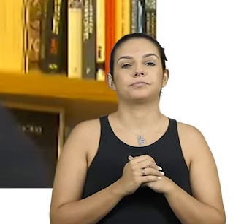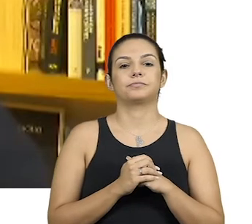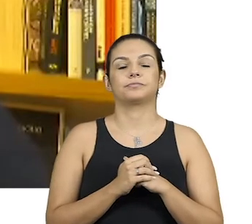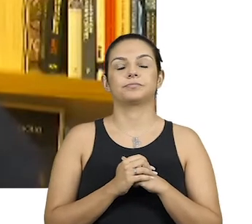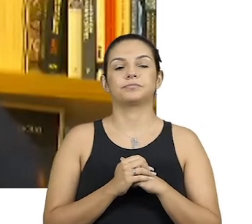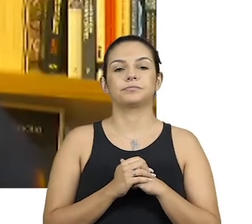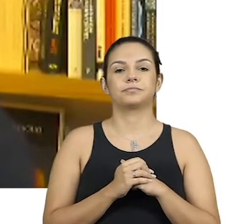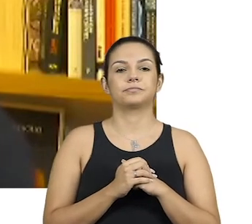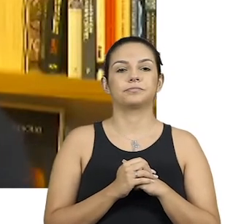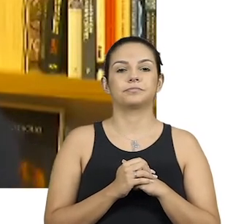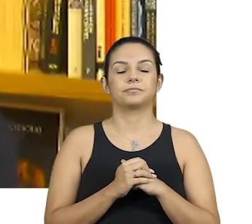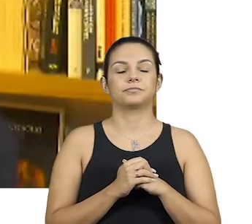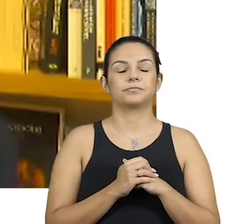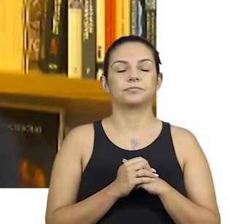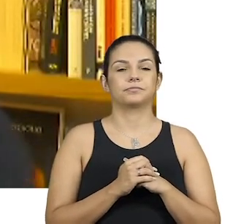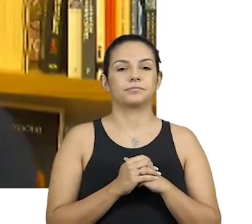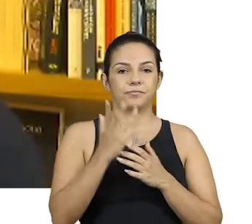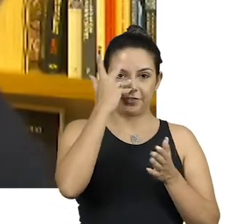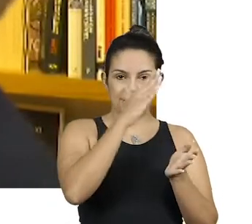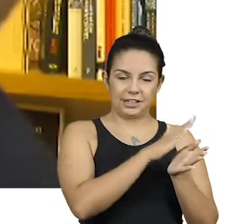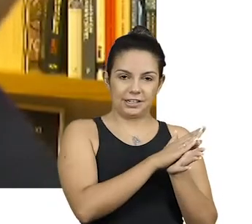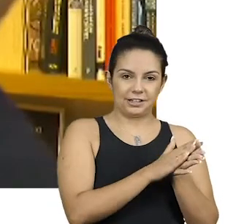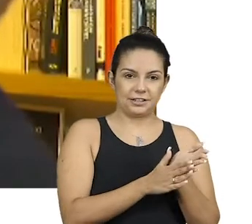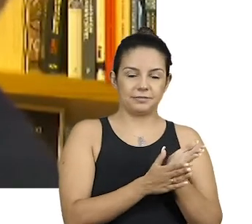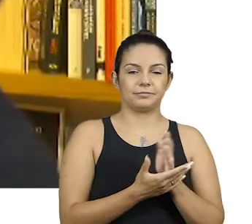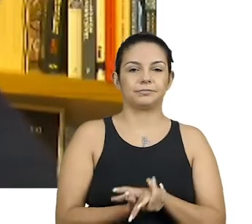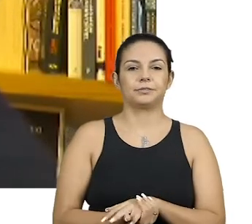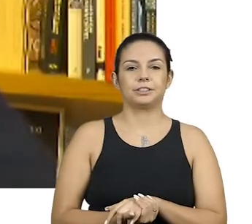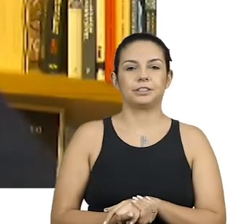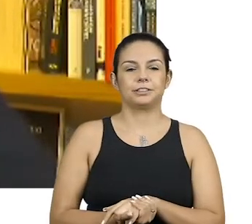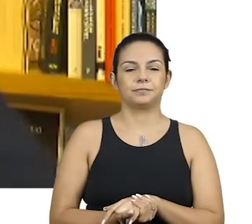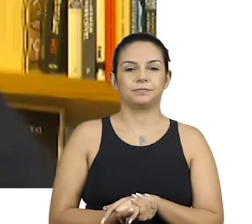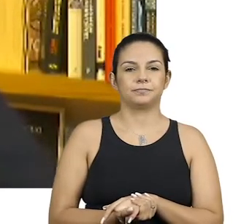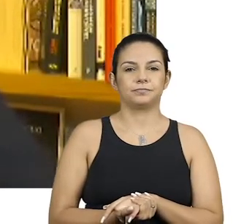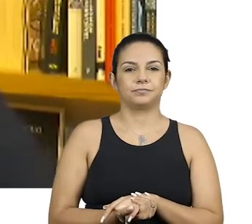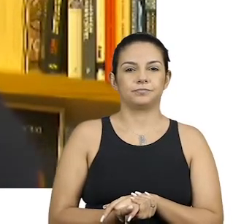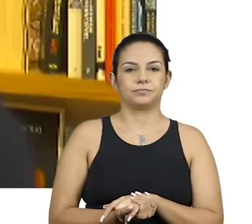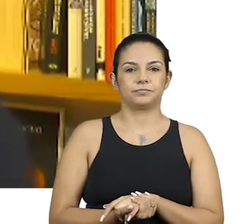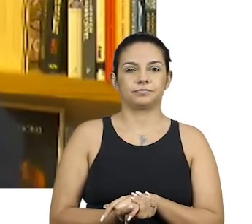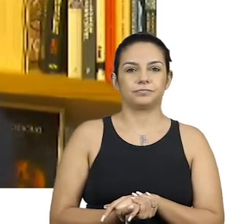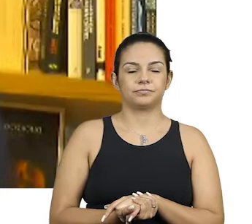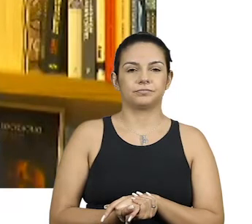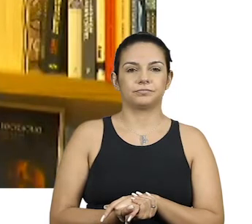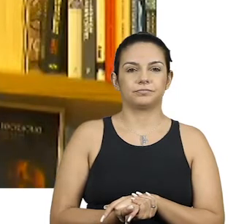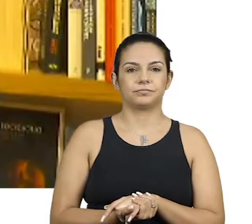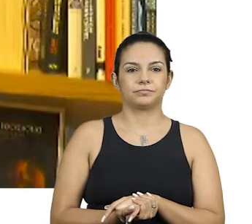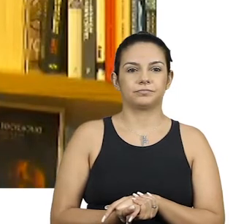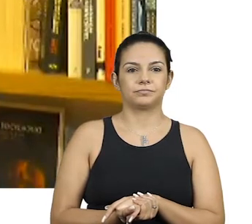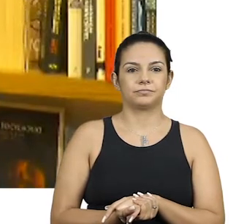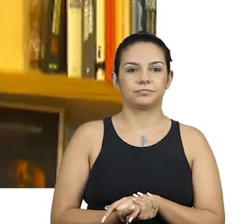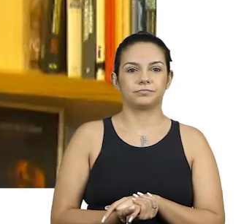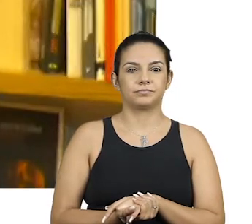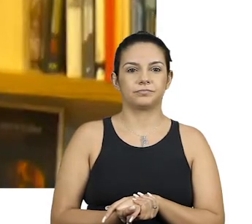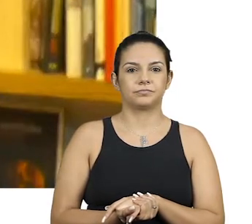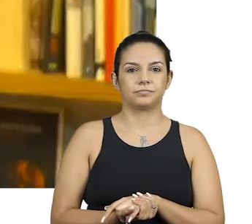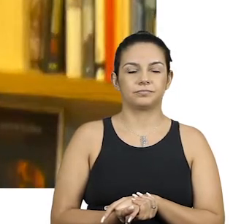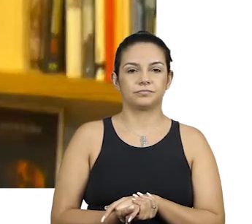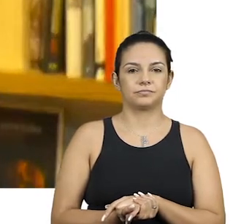tons vermelhos e azuis predominantes. com visto do Isabel Diegues da editora Cobocó. Mas o